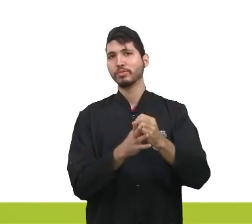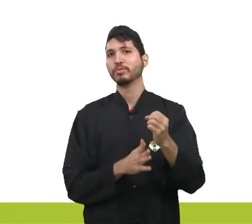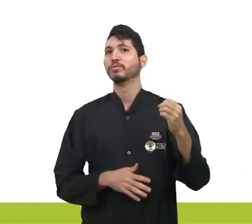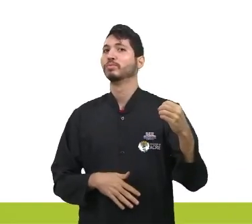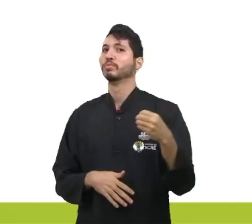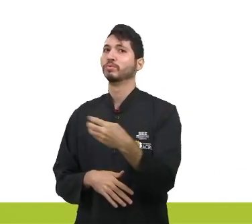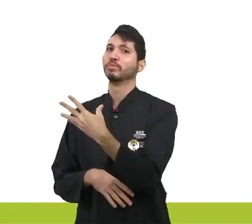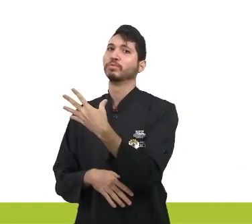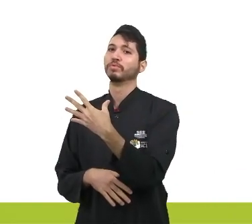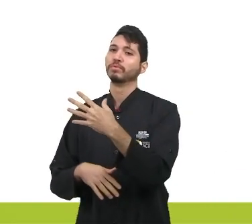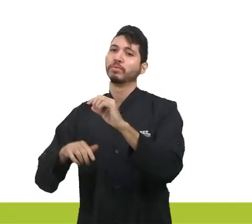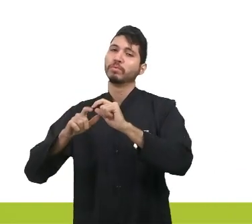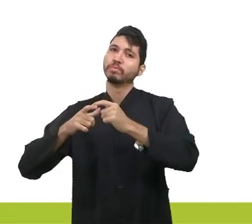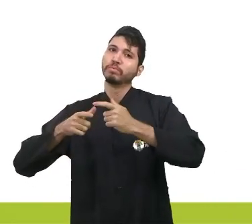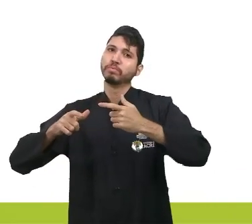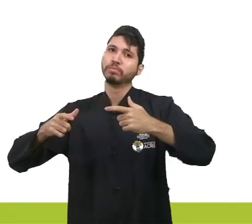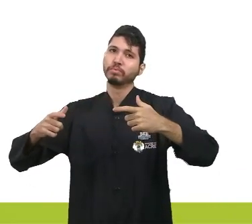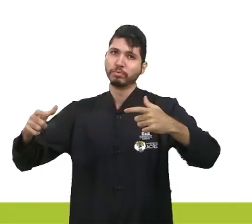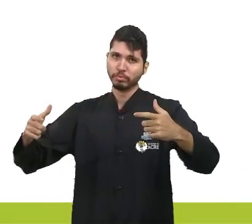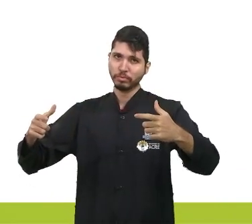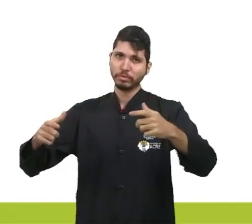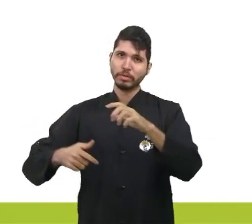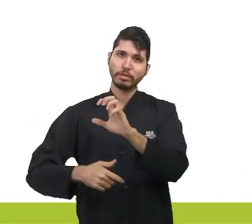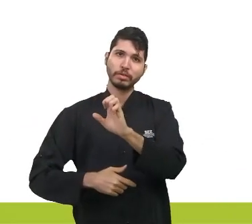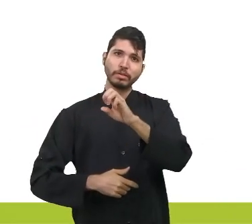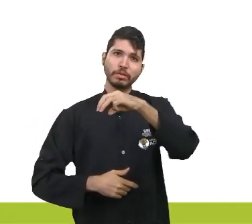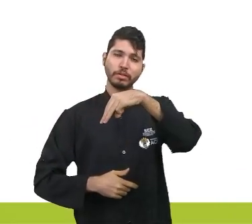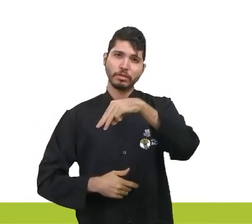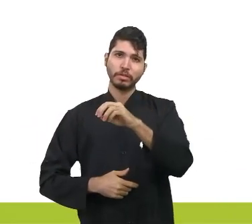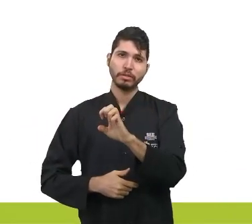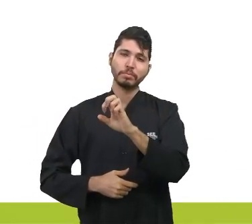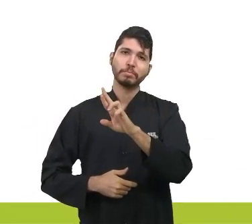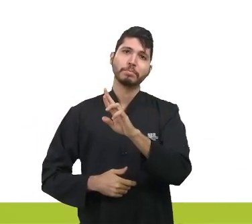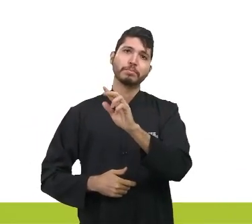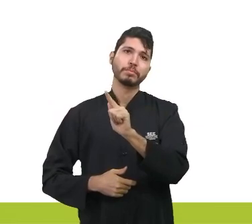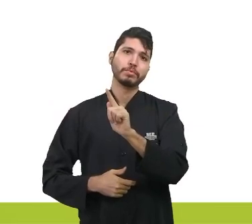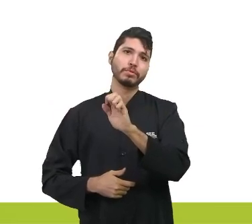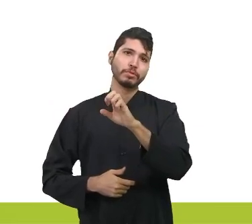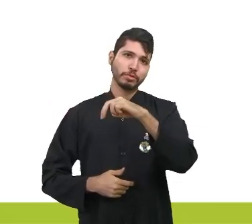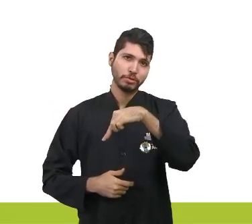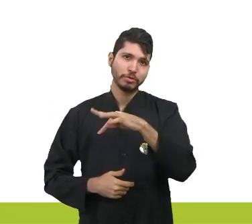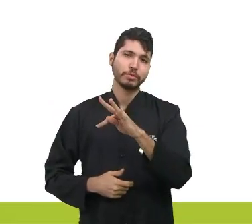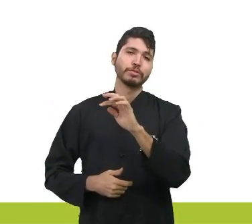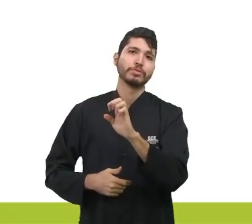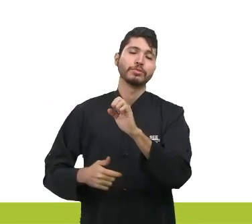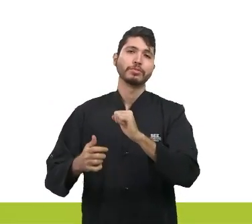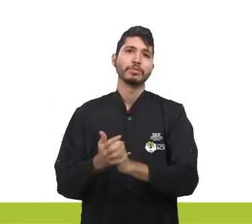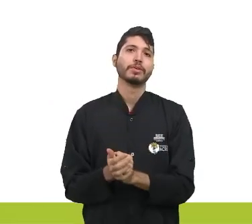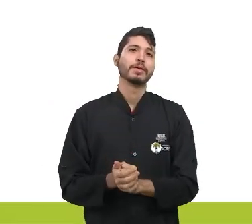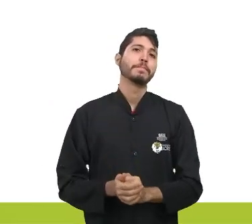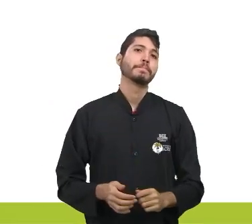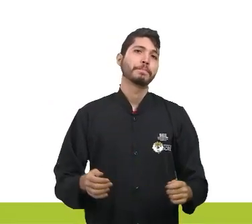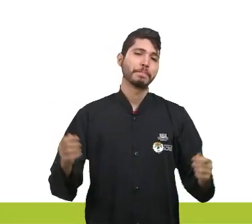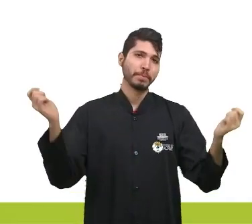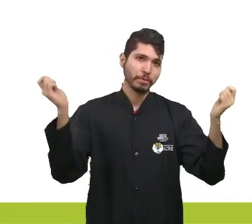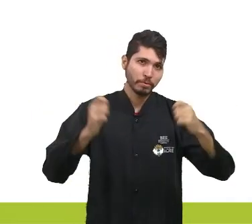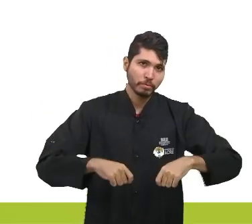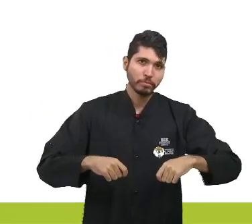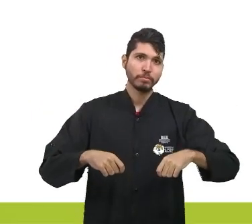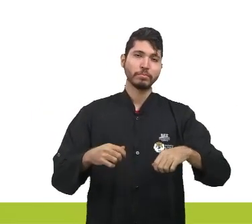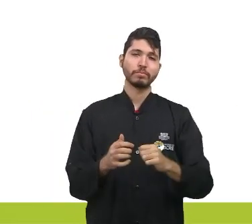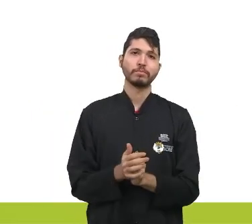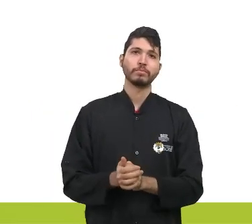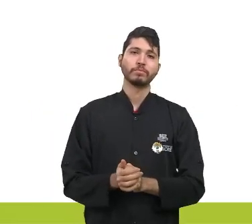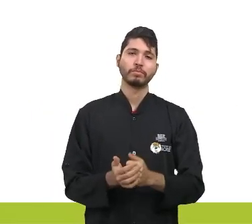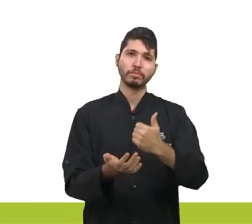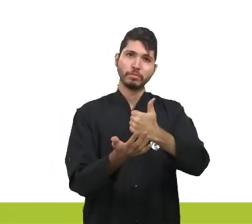em expansão. Em tais situações, é possível encontrar simultaneamente apoio para